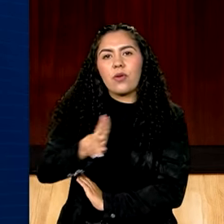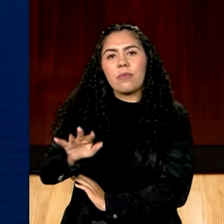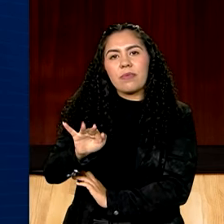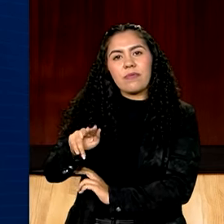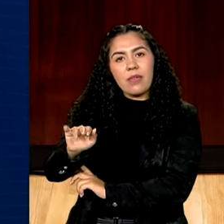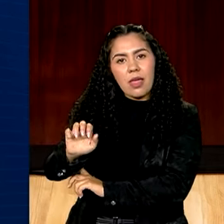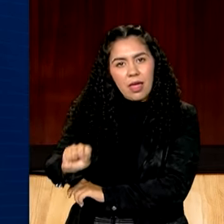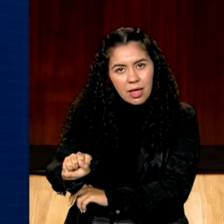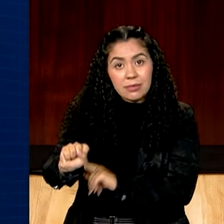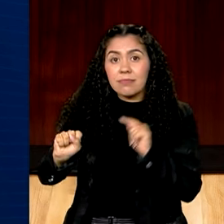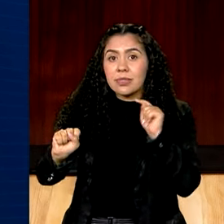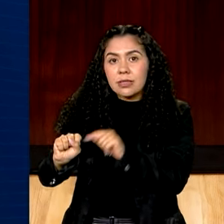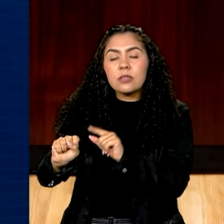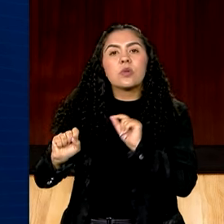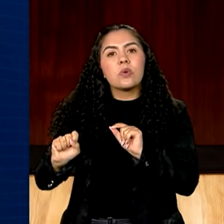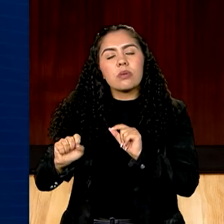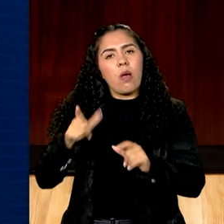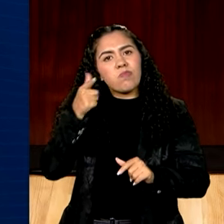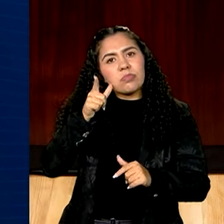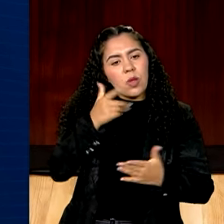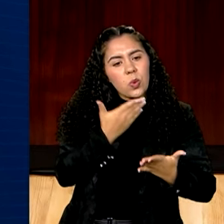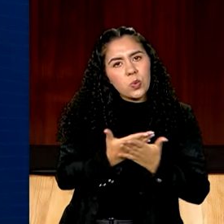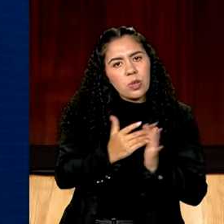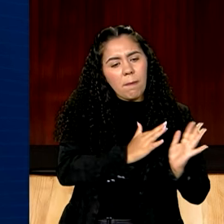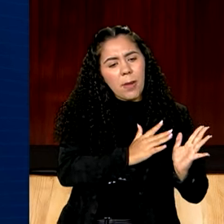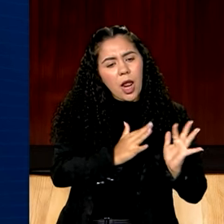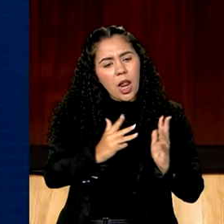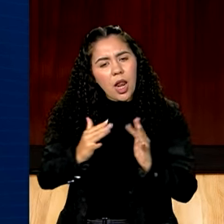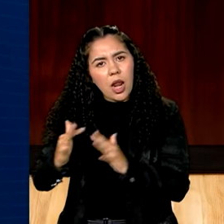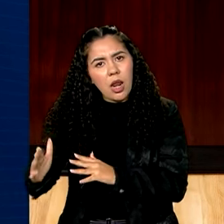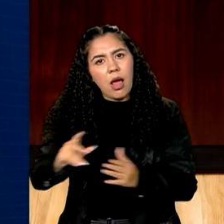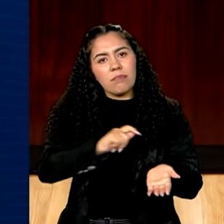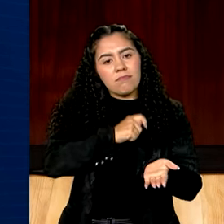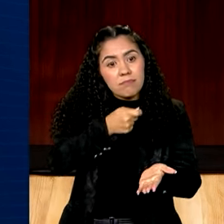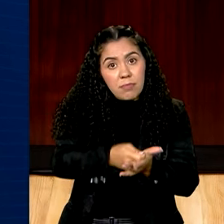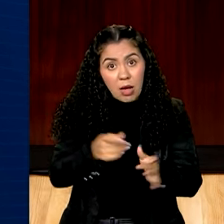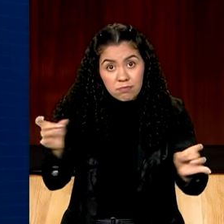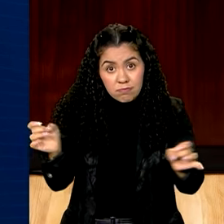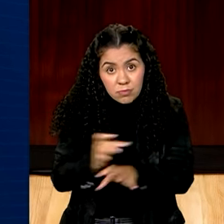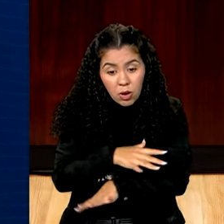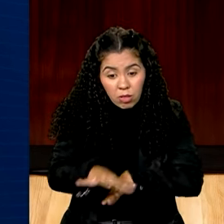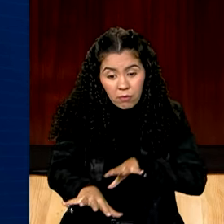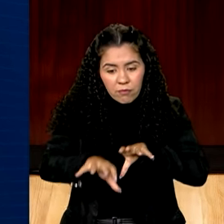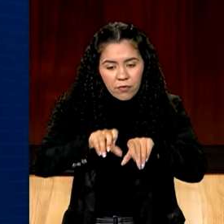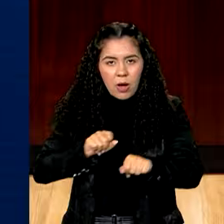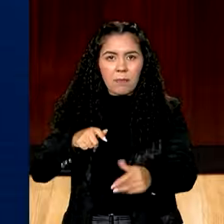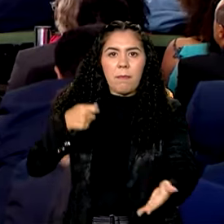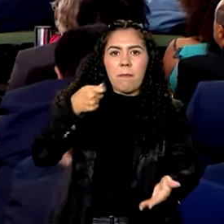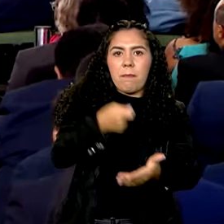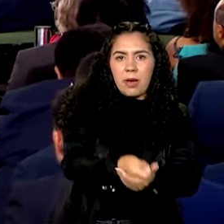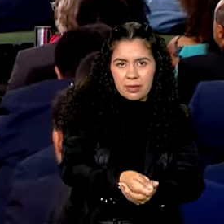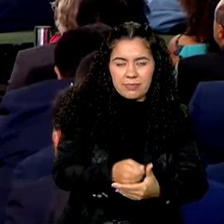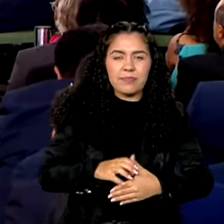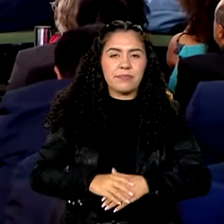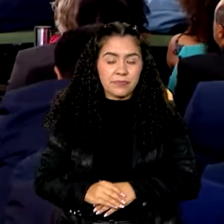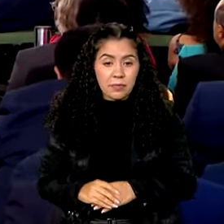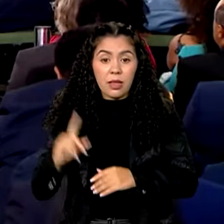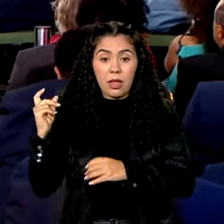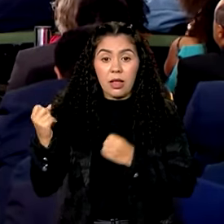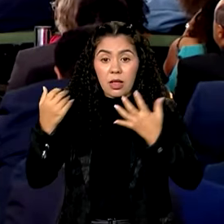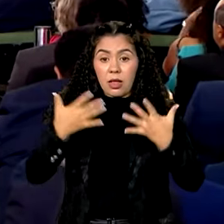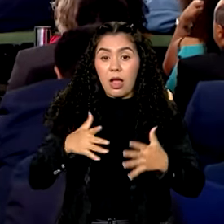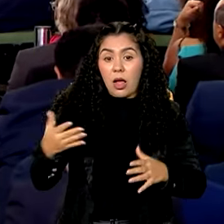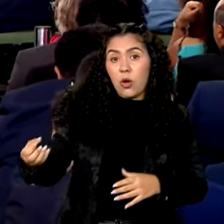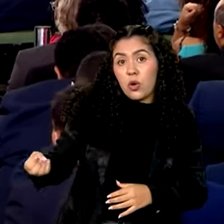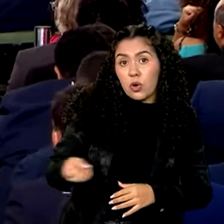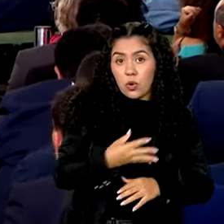que financia o período de estudos dos alunos que, após formados, fazem o pagamento. Já por meio do